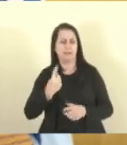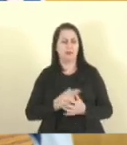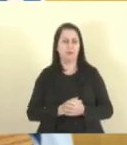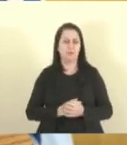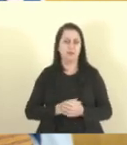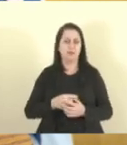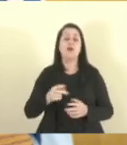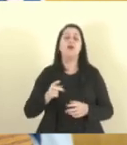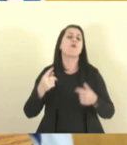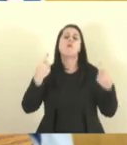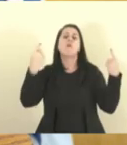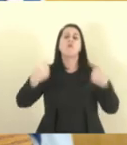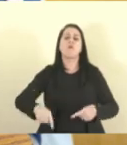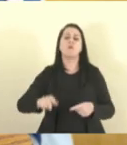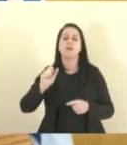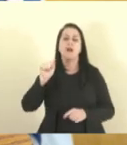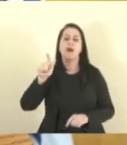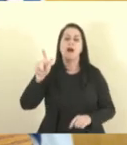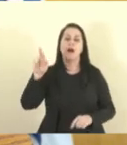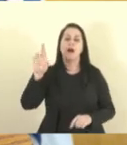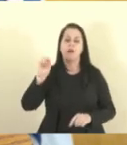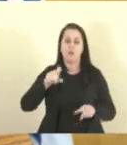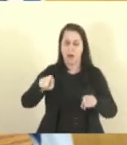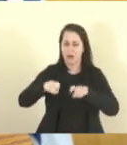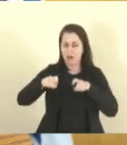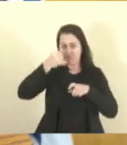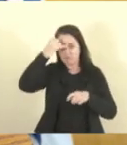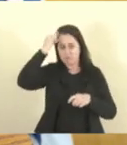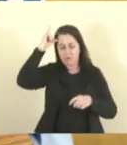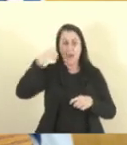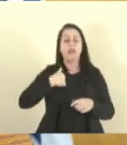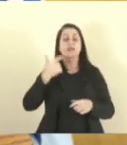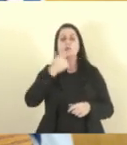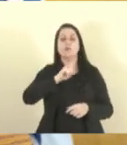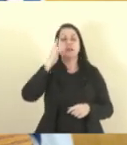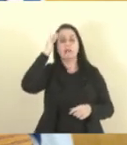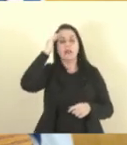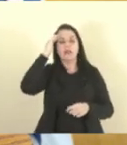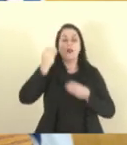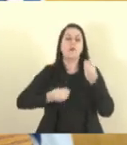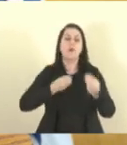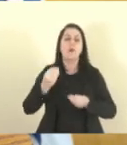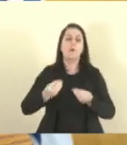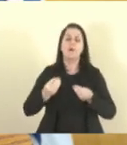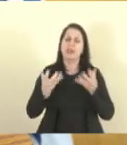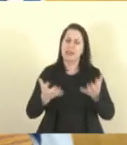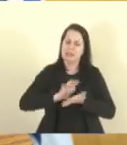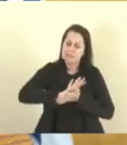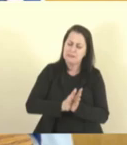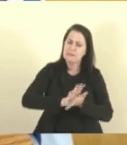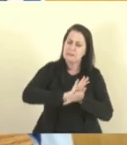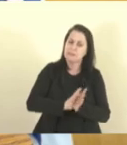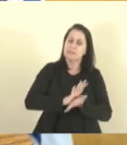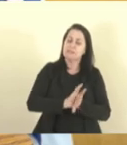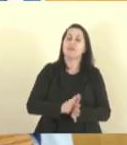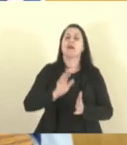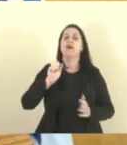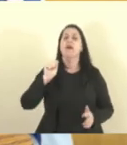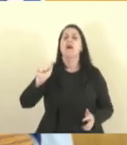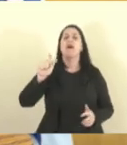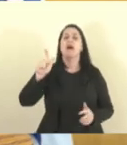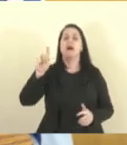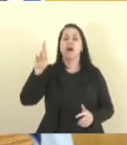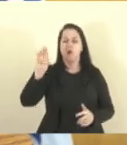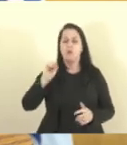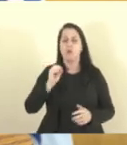agronegócio. Sim, eu não consigo entender o espírito de trabalhar e tentar destruir o agro que pairam no coração